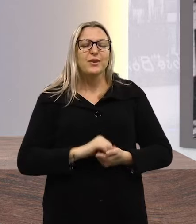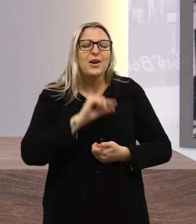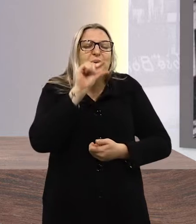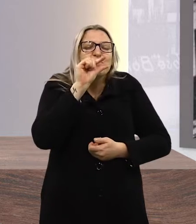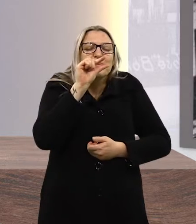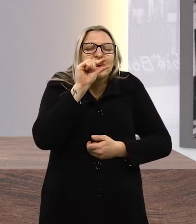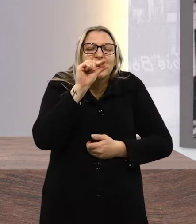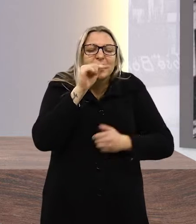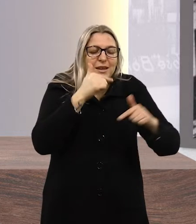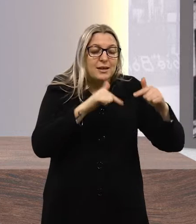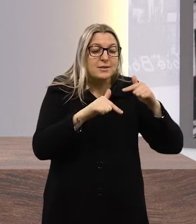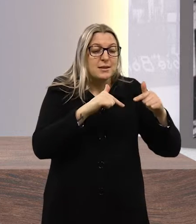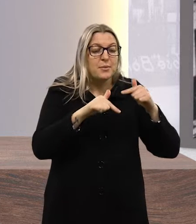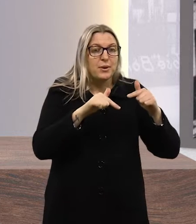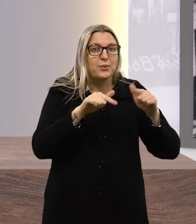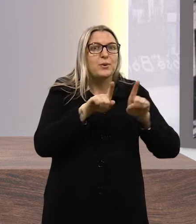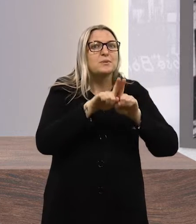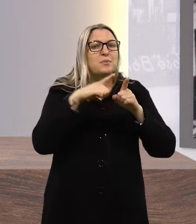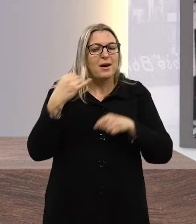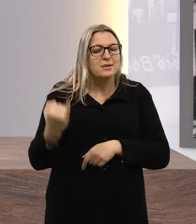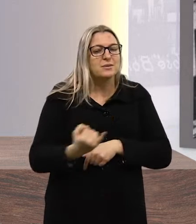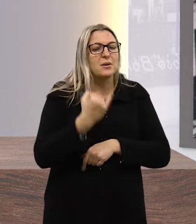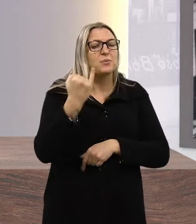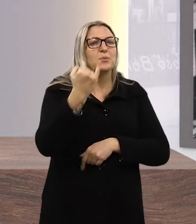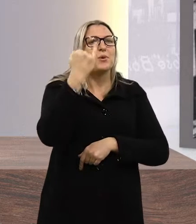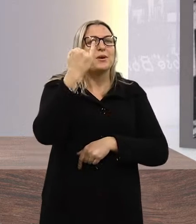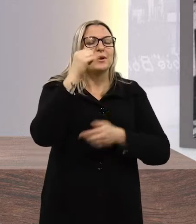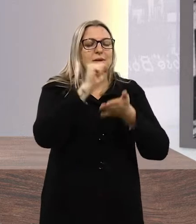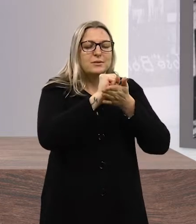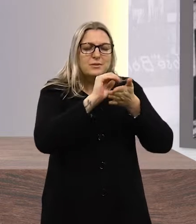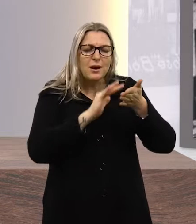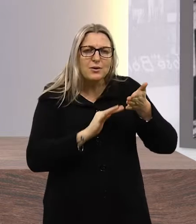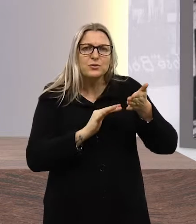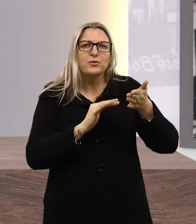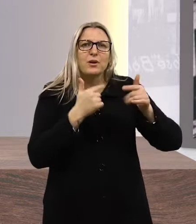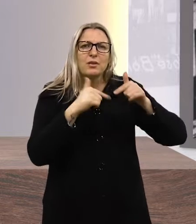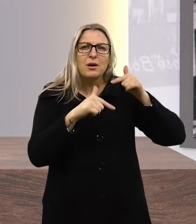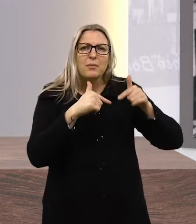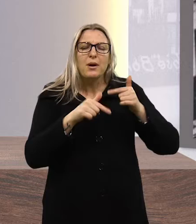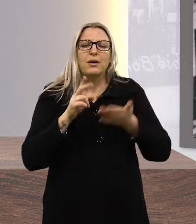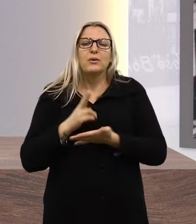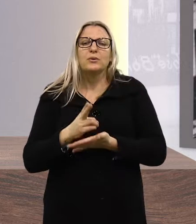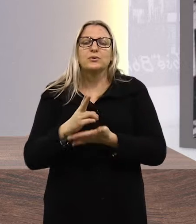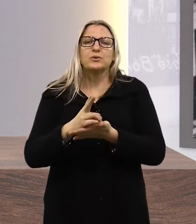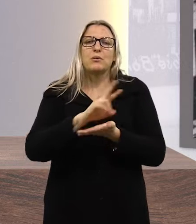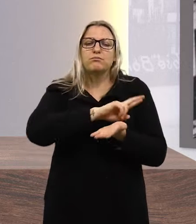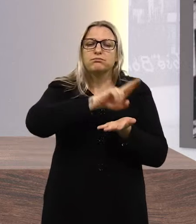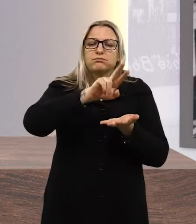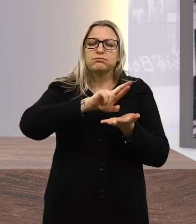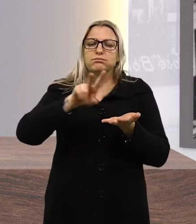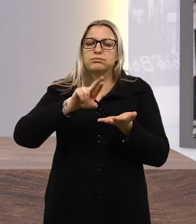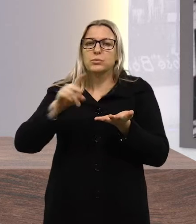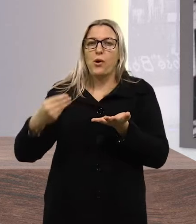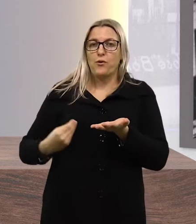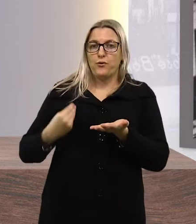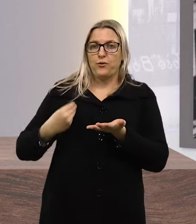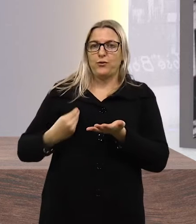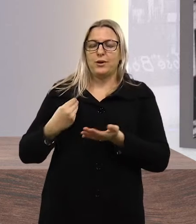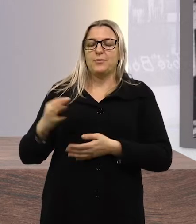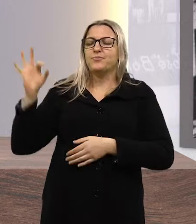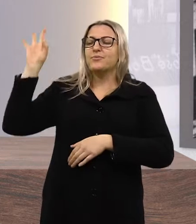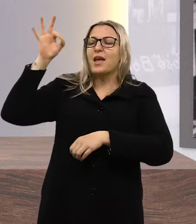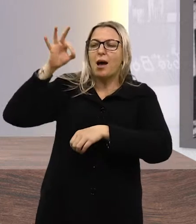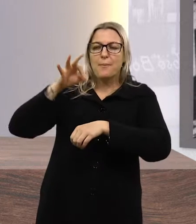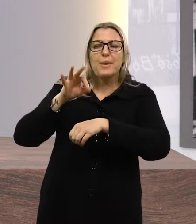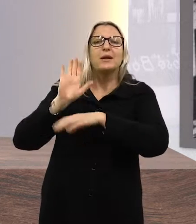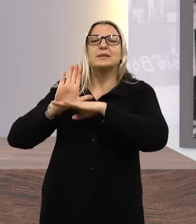Pequenas trabalhadoras e gigantes na tarefa de manter ativa a biodiversidade brasileira. As abelhas